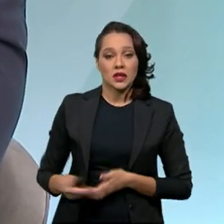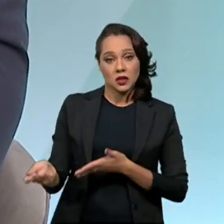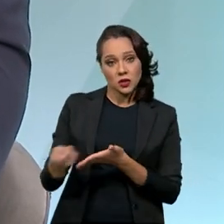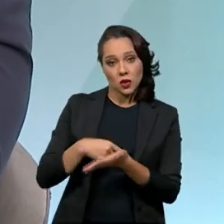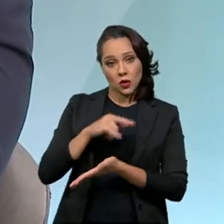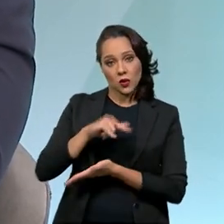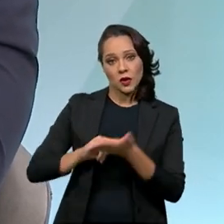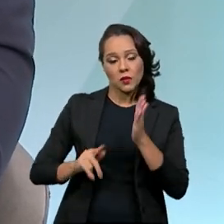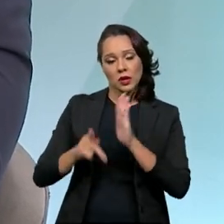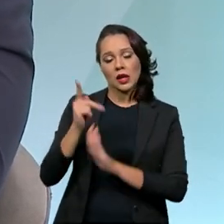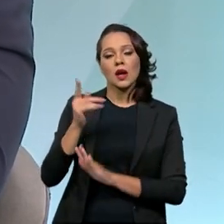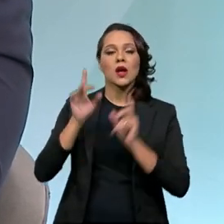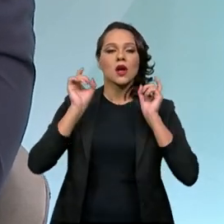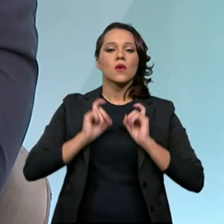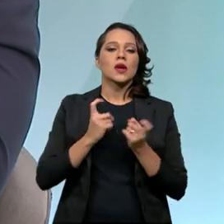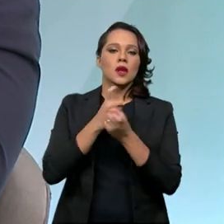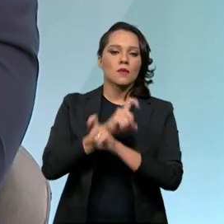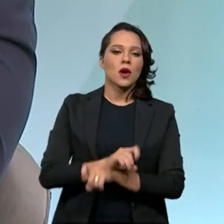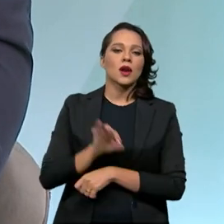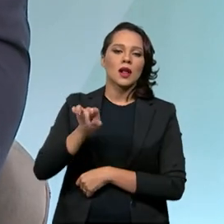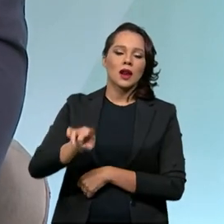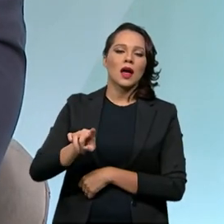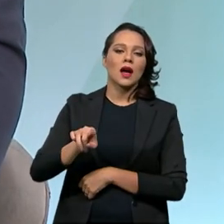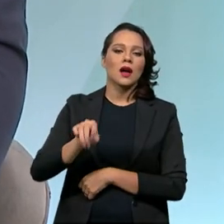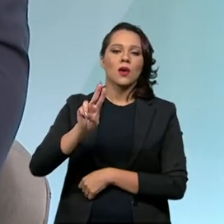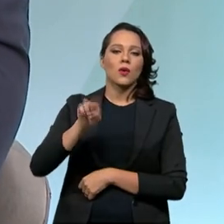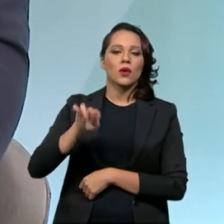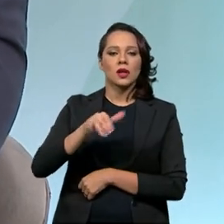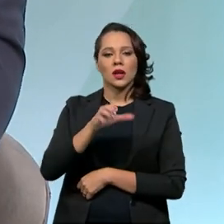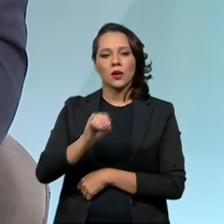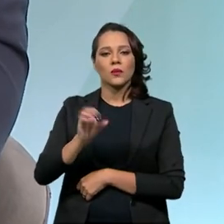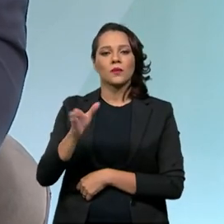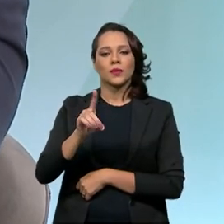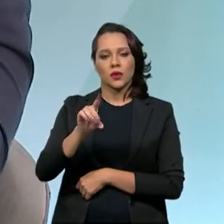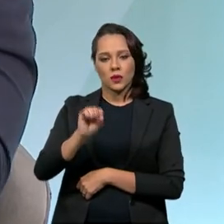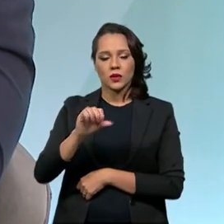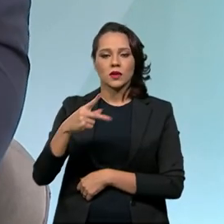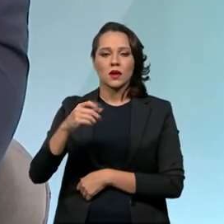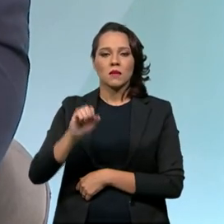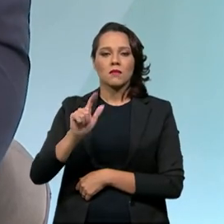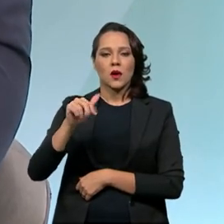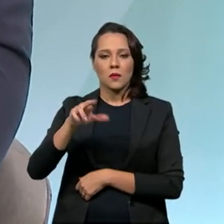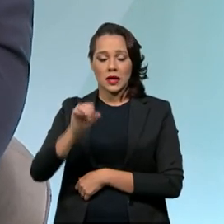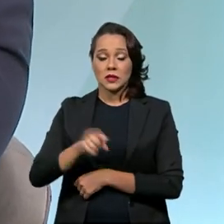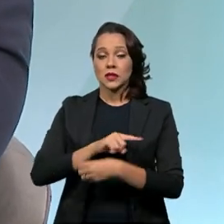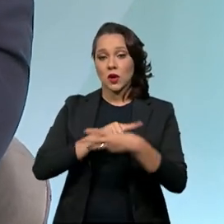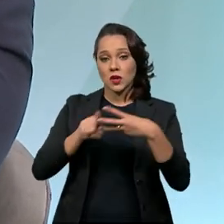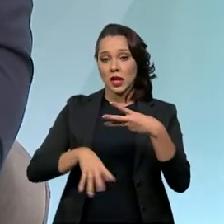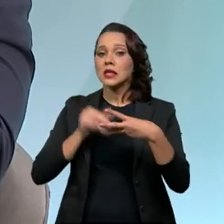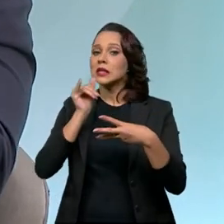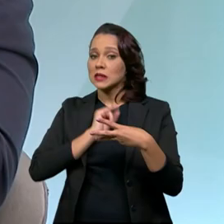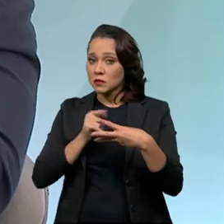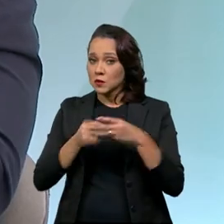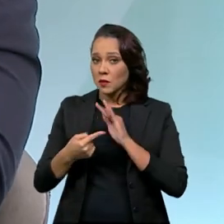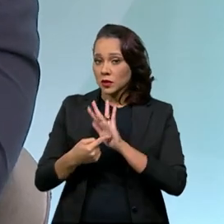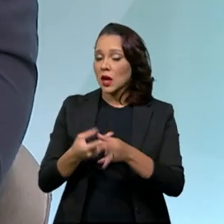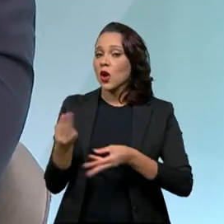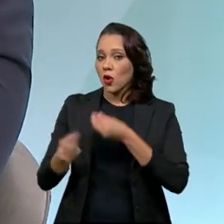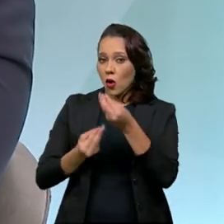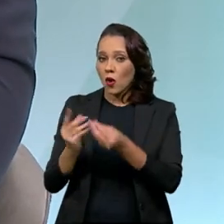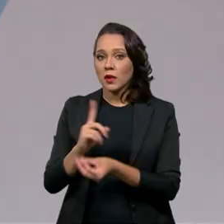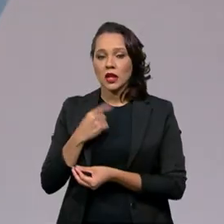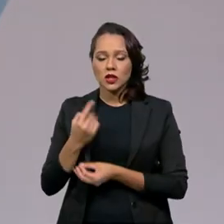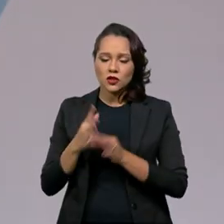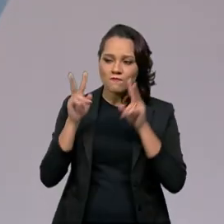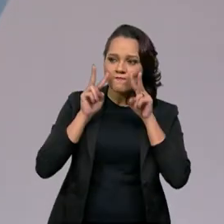uma portaria de quilombola, lá no Quilombo, em União dos Palmares. Então, eu estou dando aqui três exemplos para mostrar o quanto que a gente